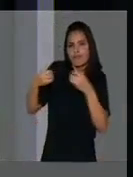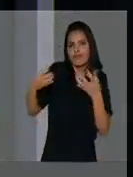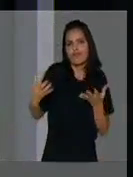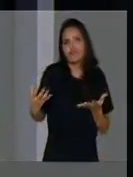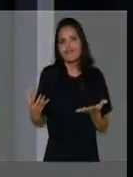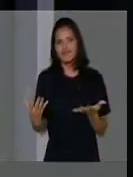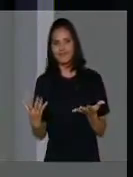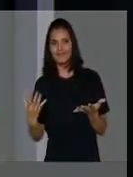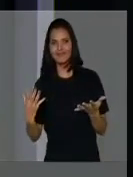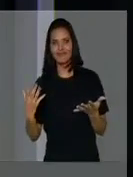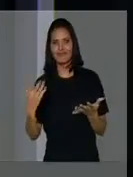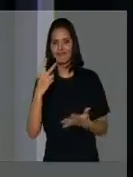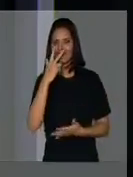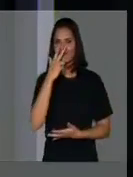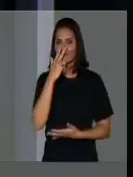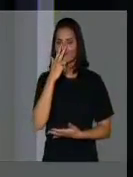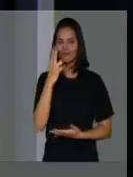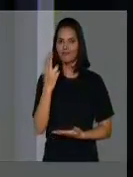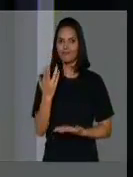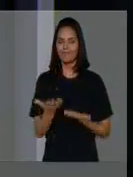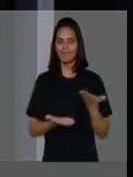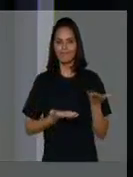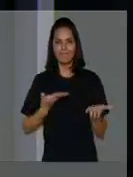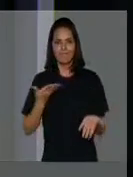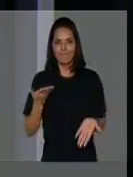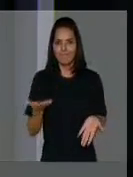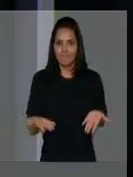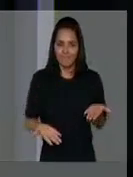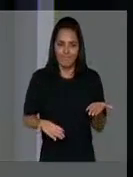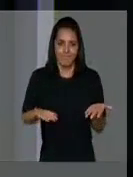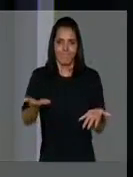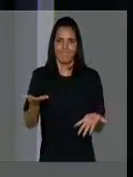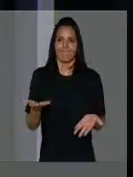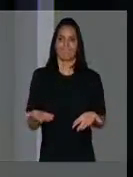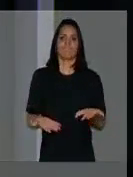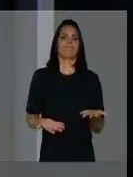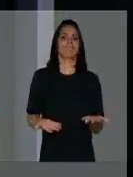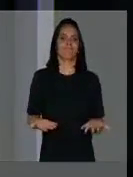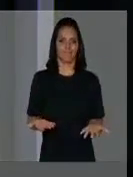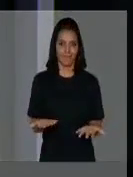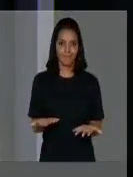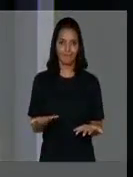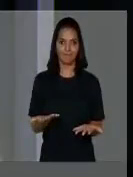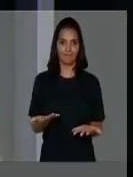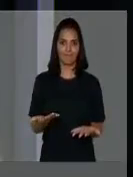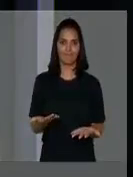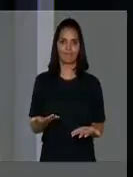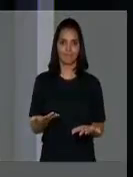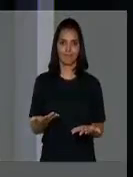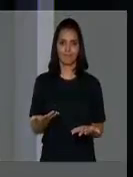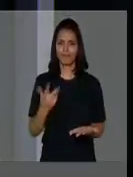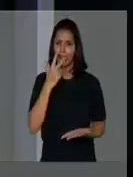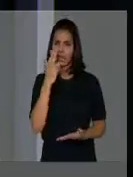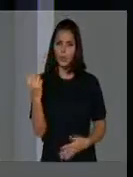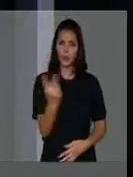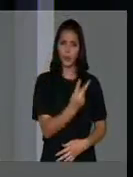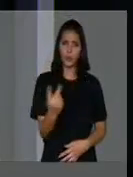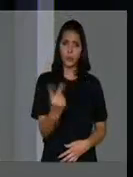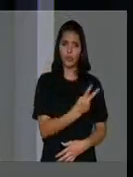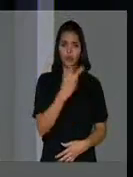e isso tem deixado cada vez mais muitos parecidos nas suas práticas.